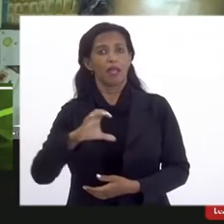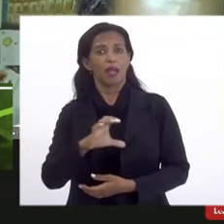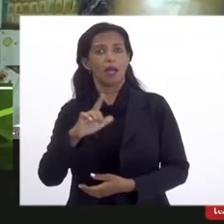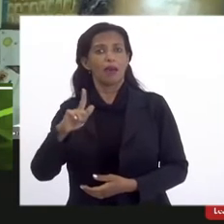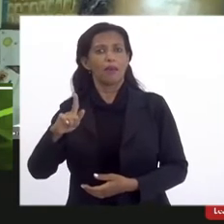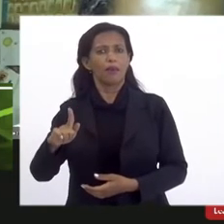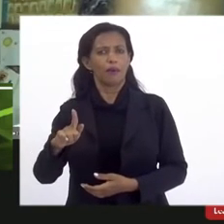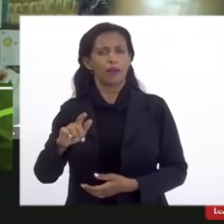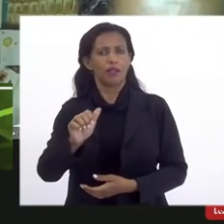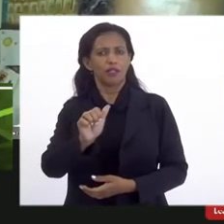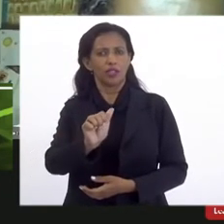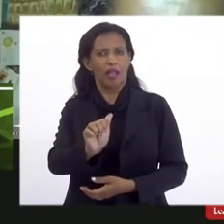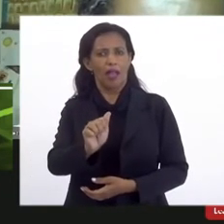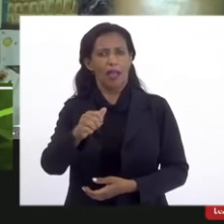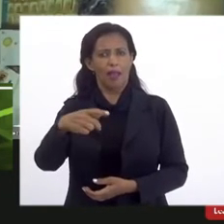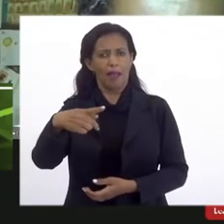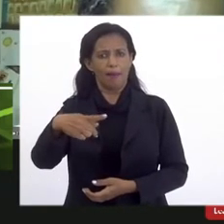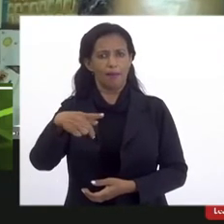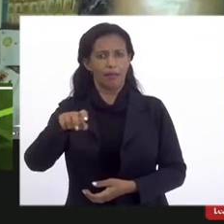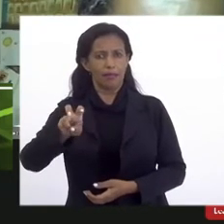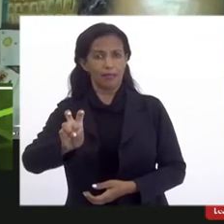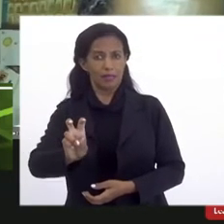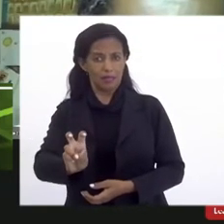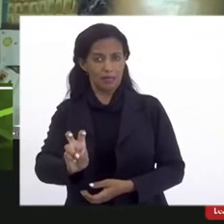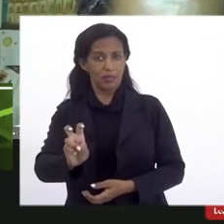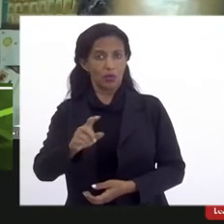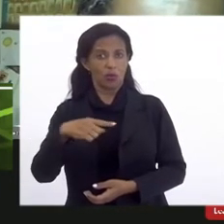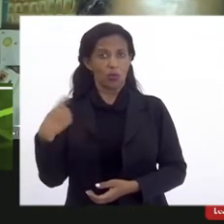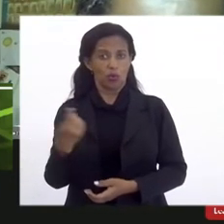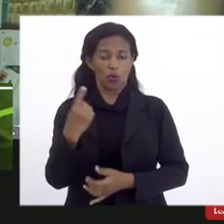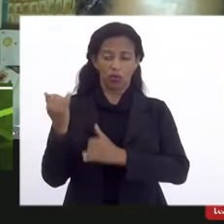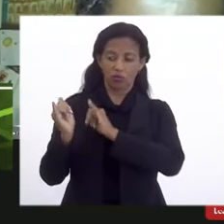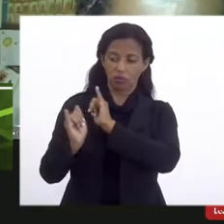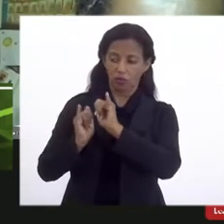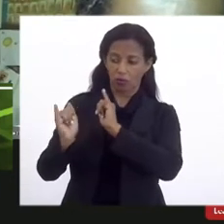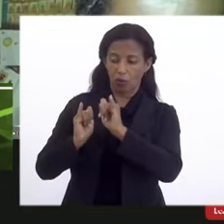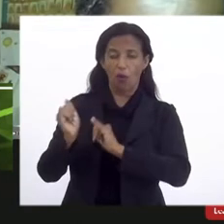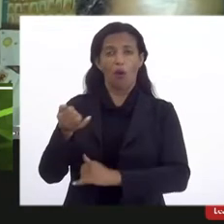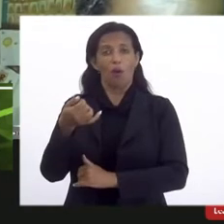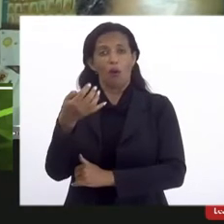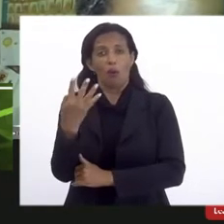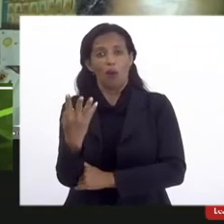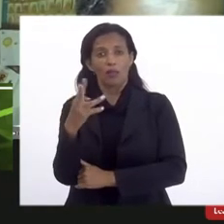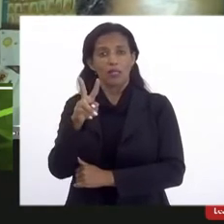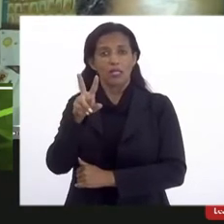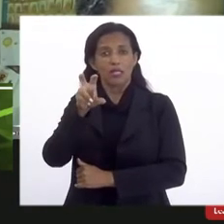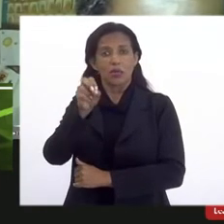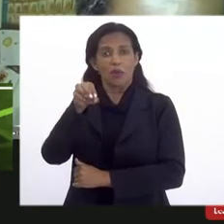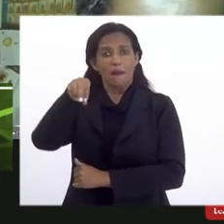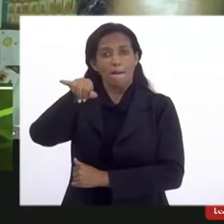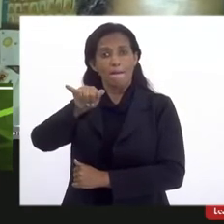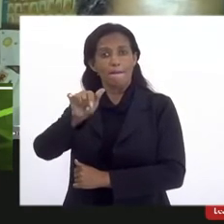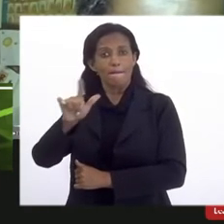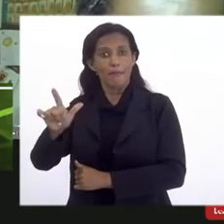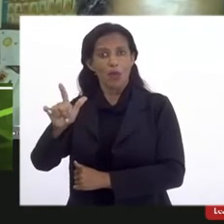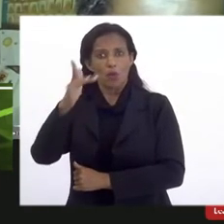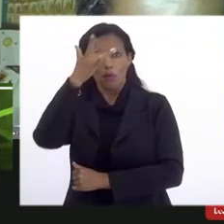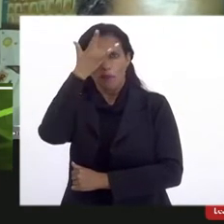da APS-5, nós temos dados atualizados 475 mil habitantes.